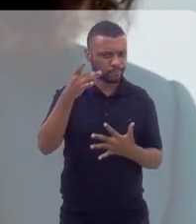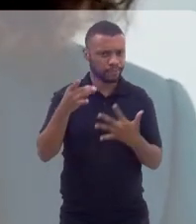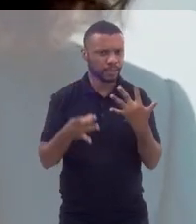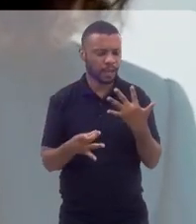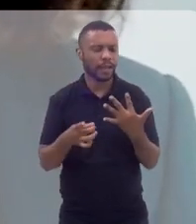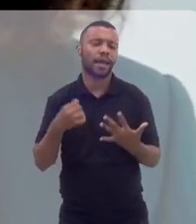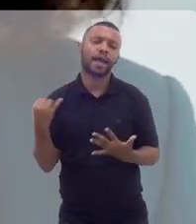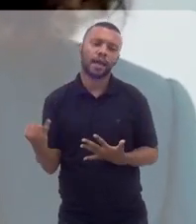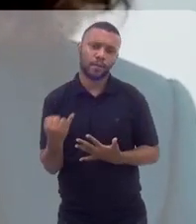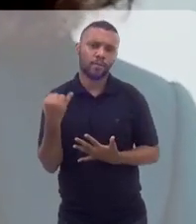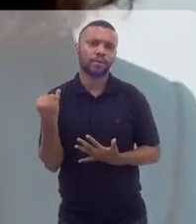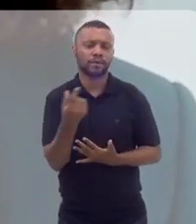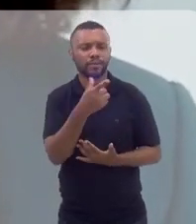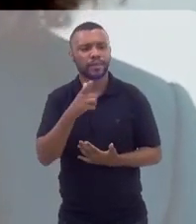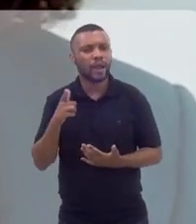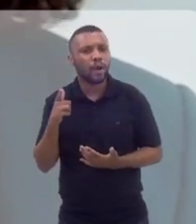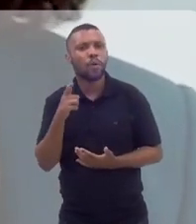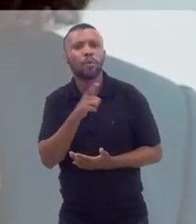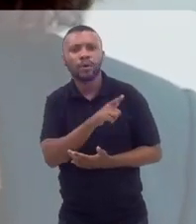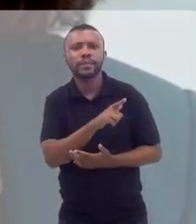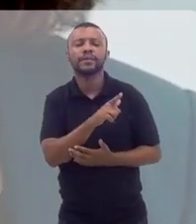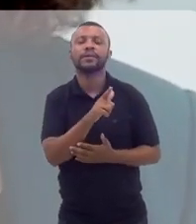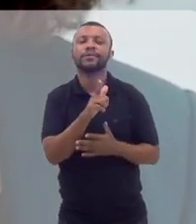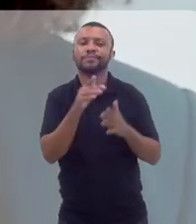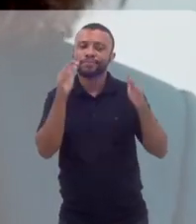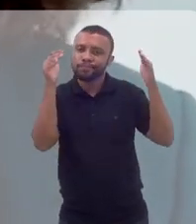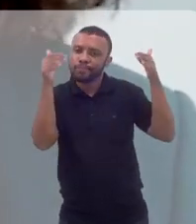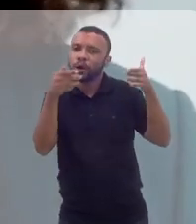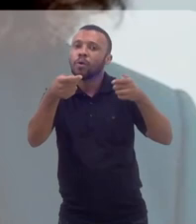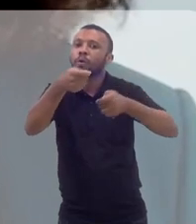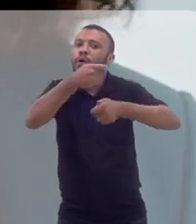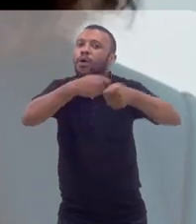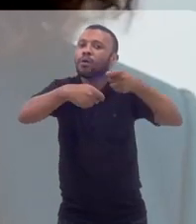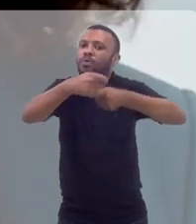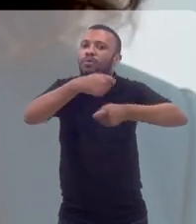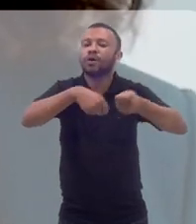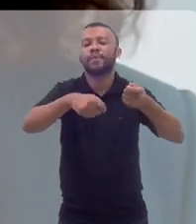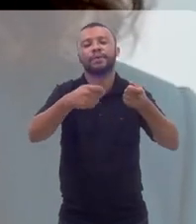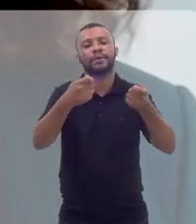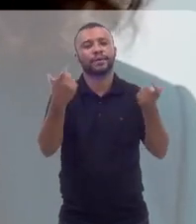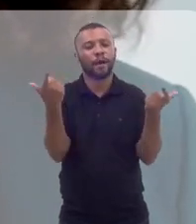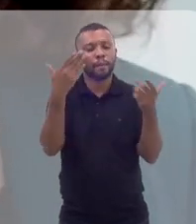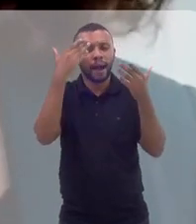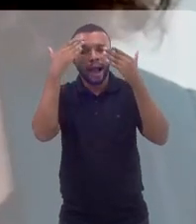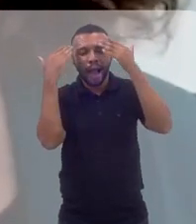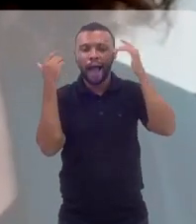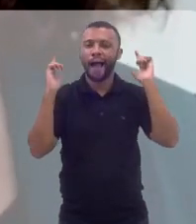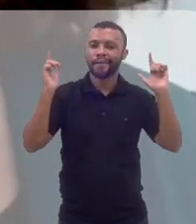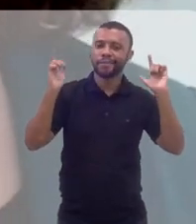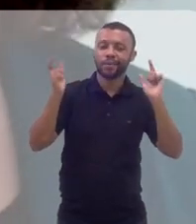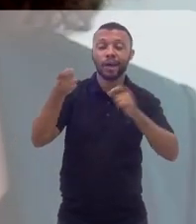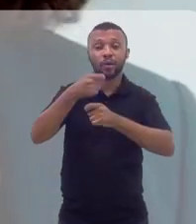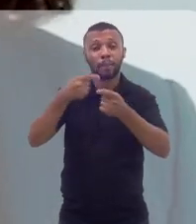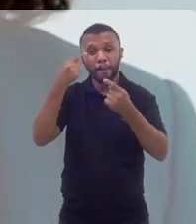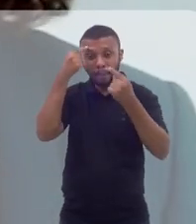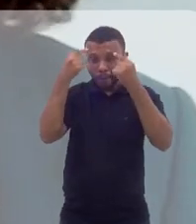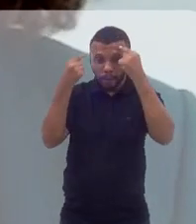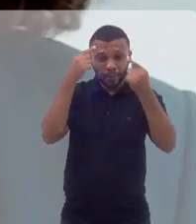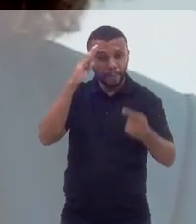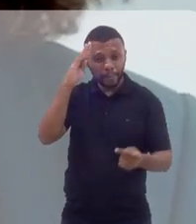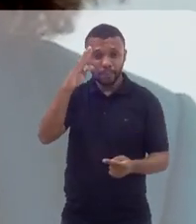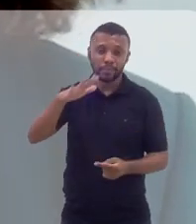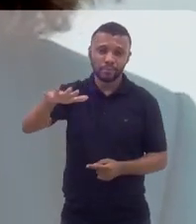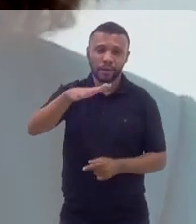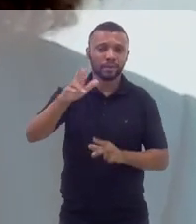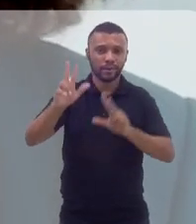ponto importante a gente também conseguir dar a dimensão econômica, que é a cultura, a economia criativa e é um dos nossos